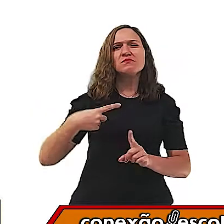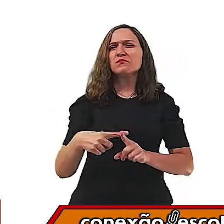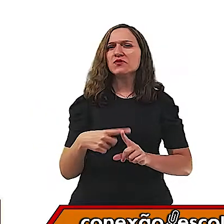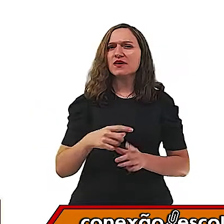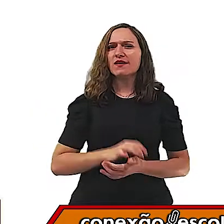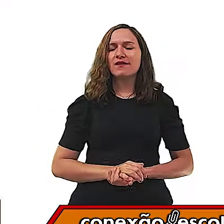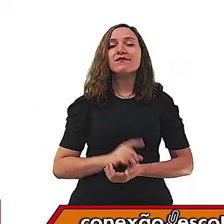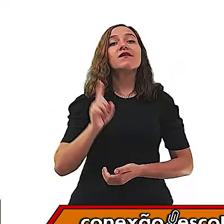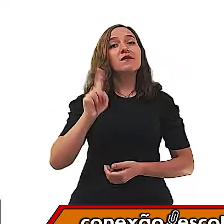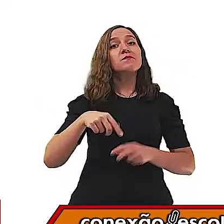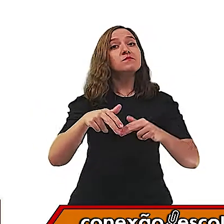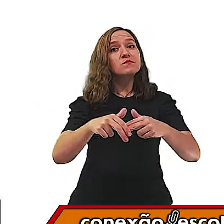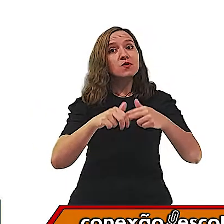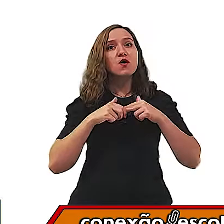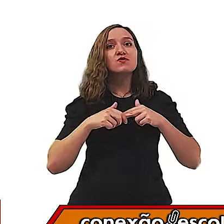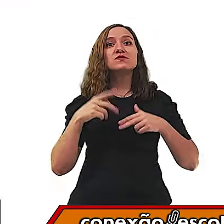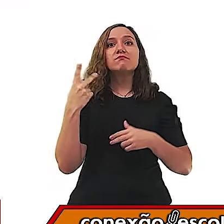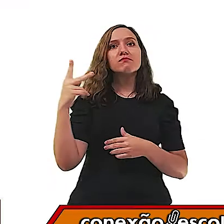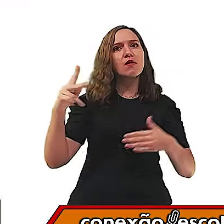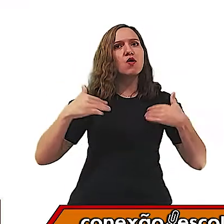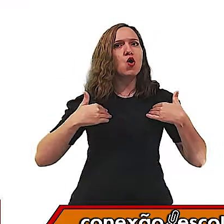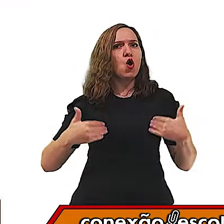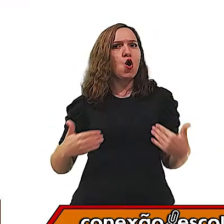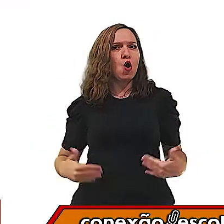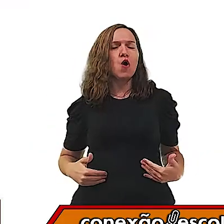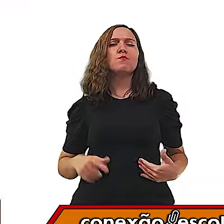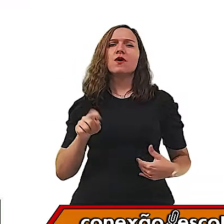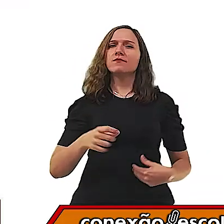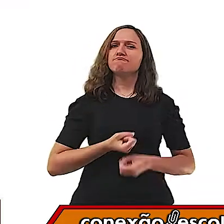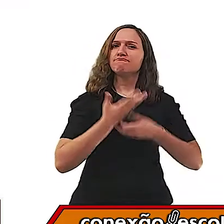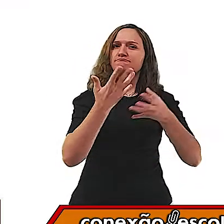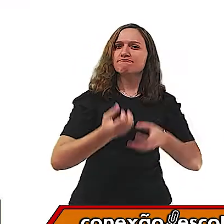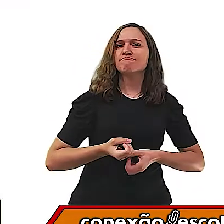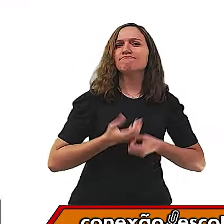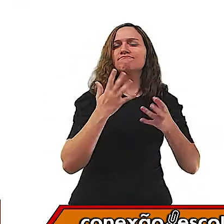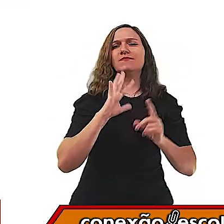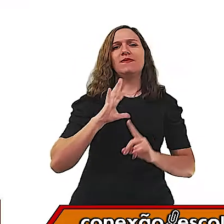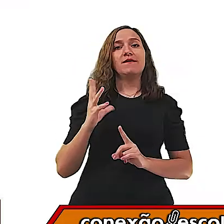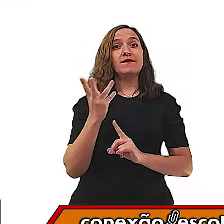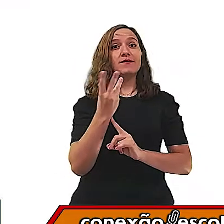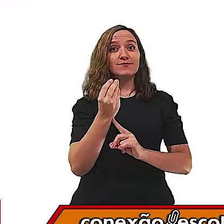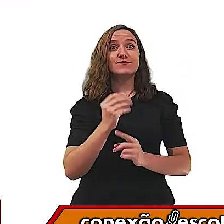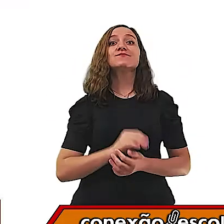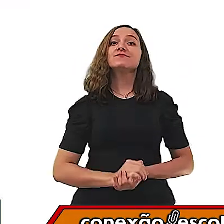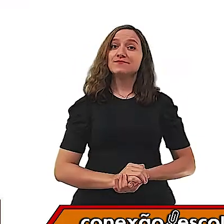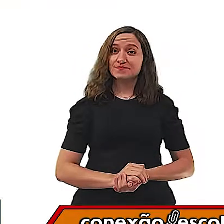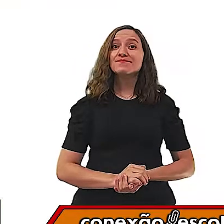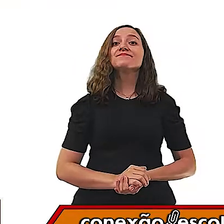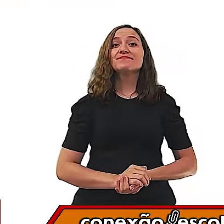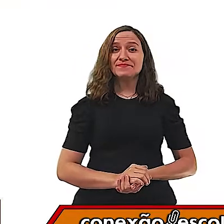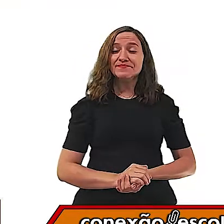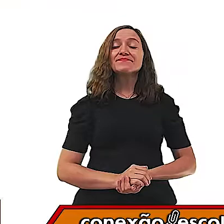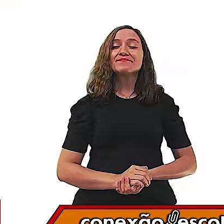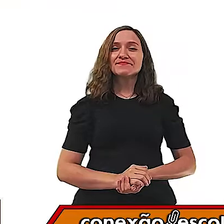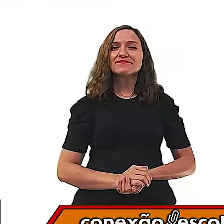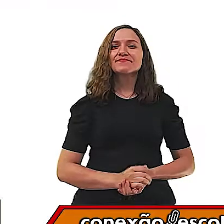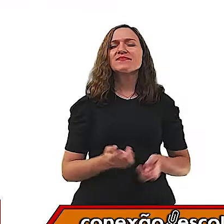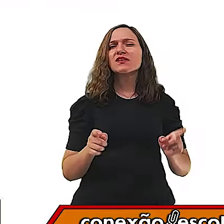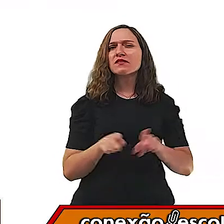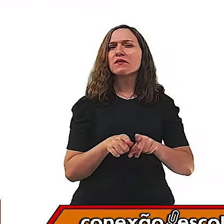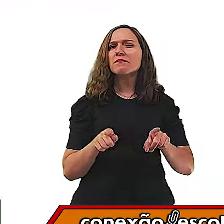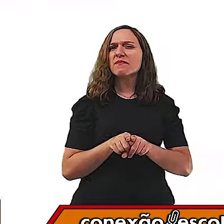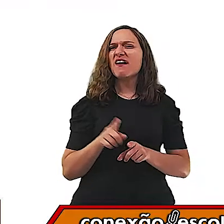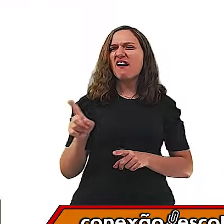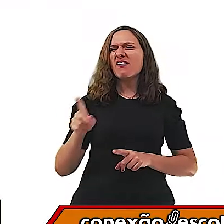usando o corpo dela como uma manifestação artística? Isso mesmo. E está sendo